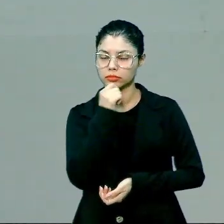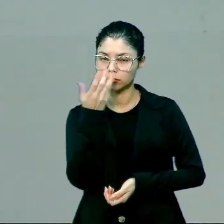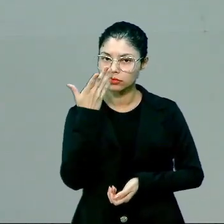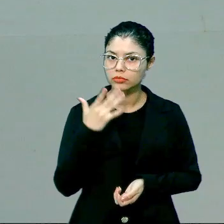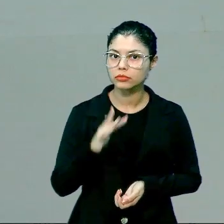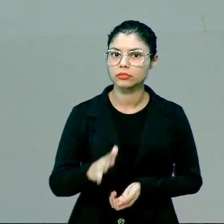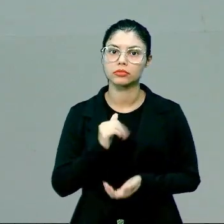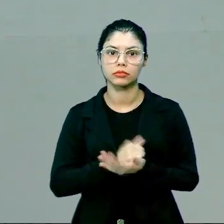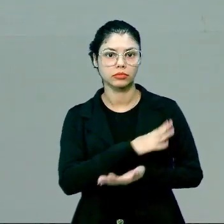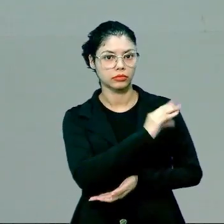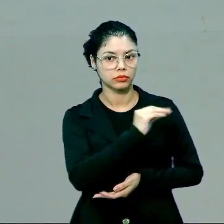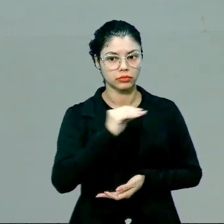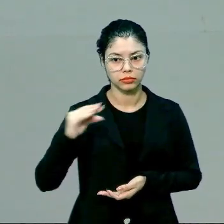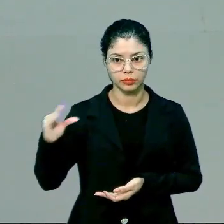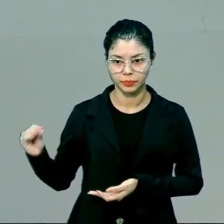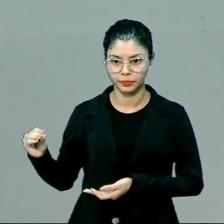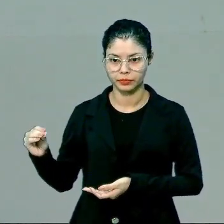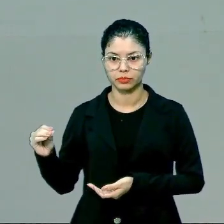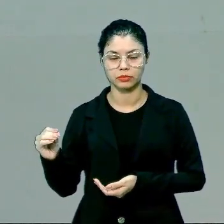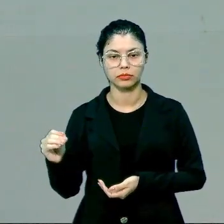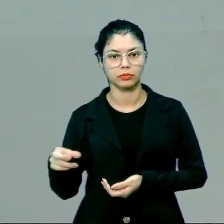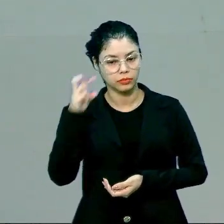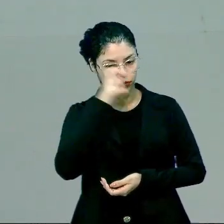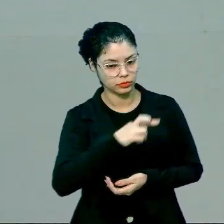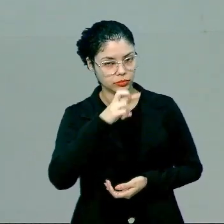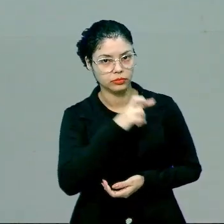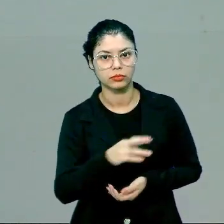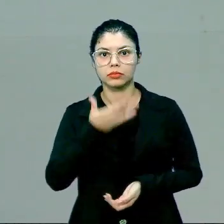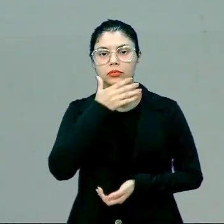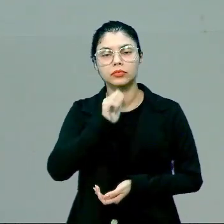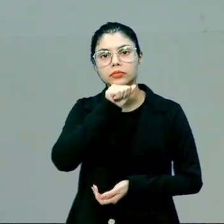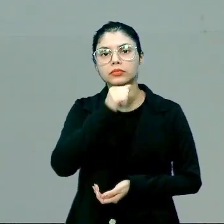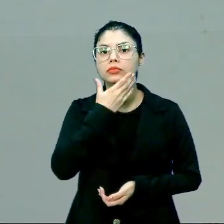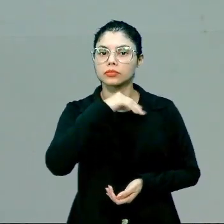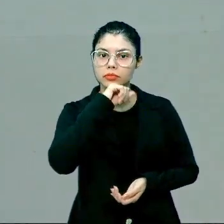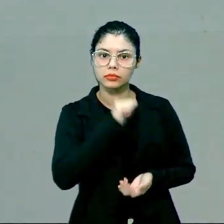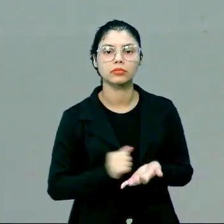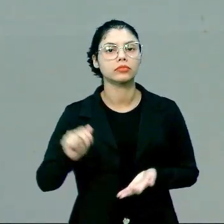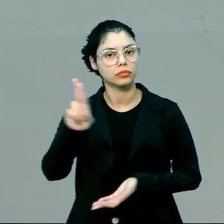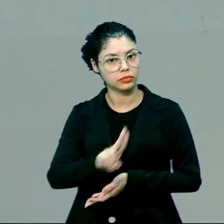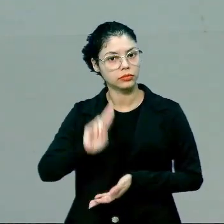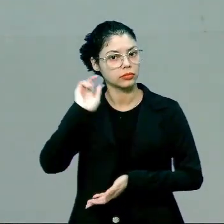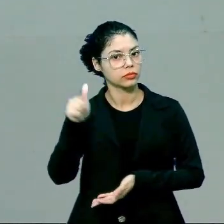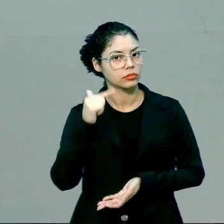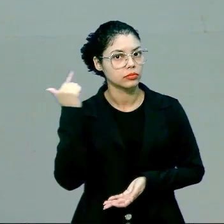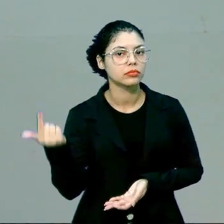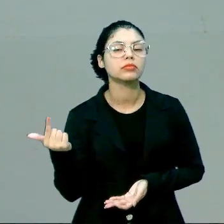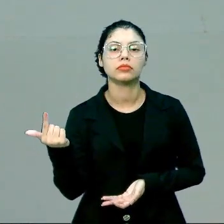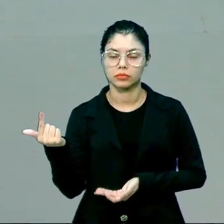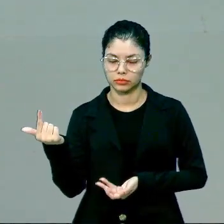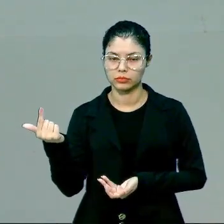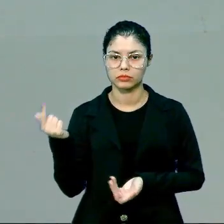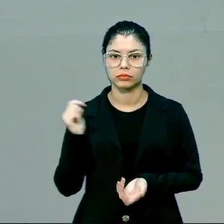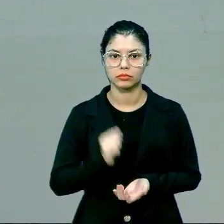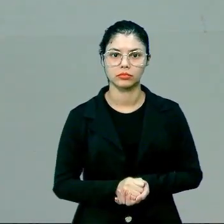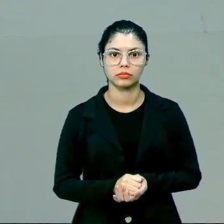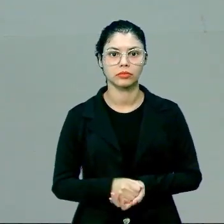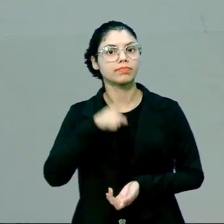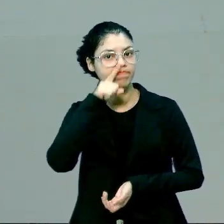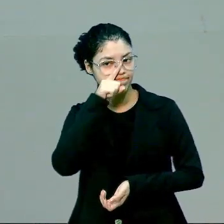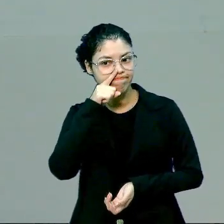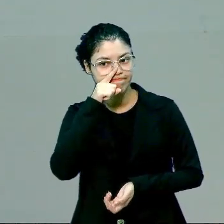criança ou o adolescente, ele não tem uma supervisão dos pais, ele pode utilizar para outros meios, né? E isso pode ser